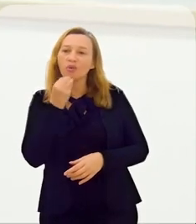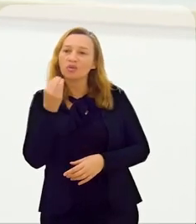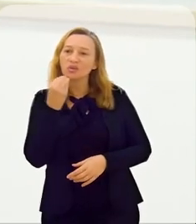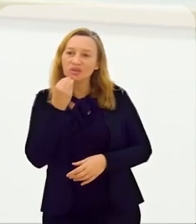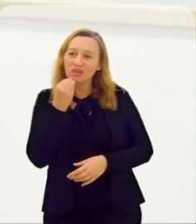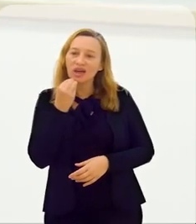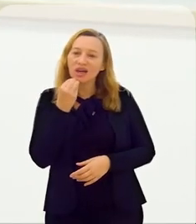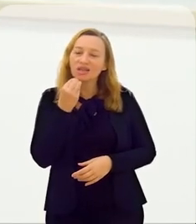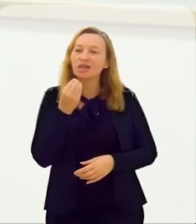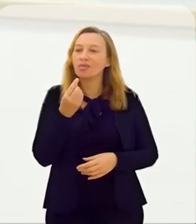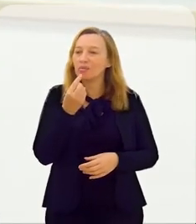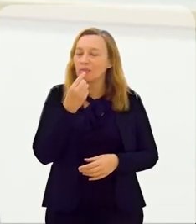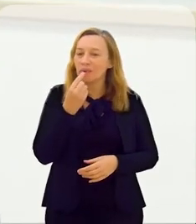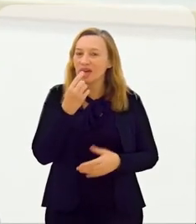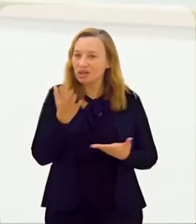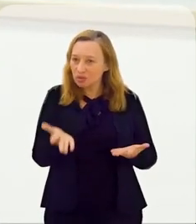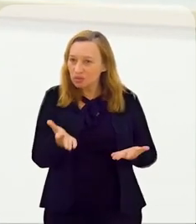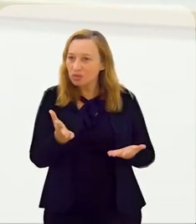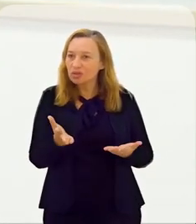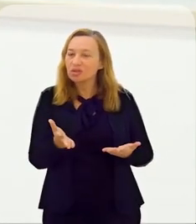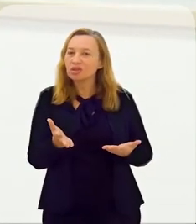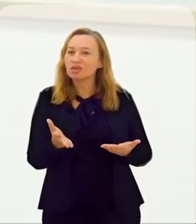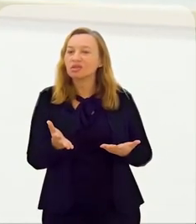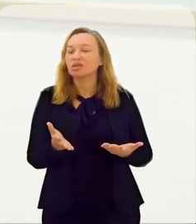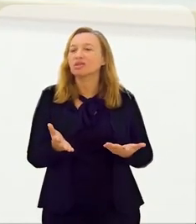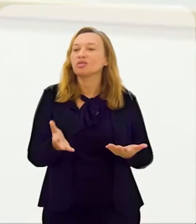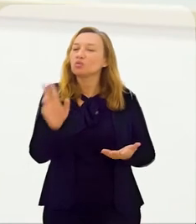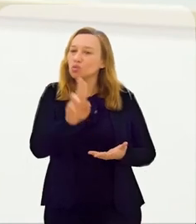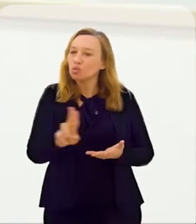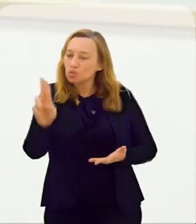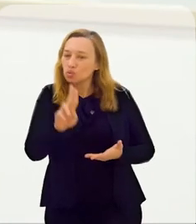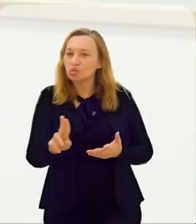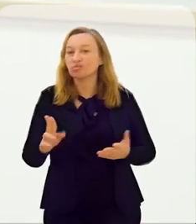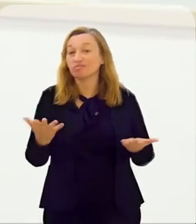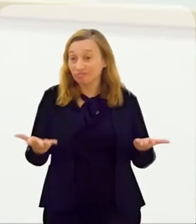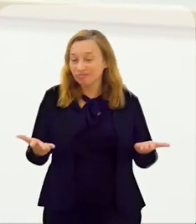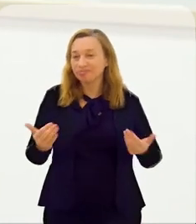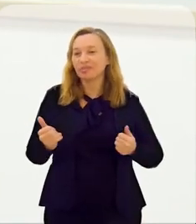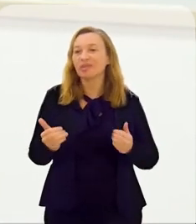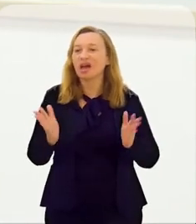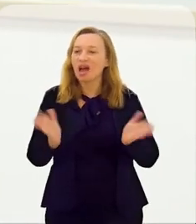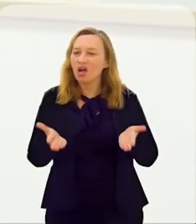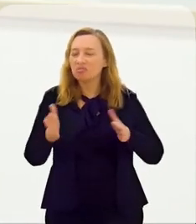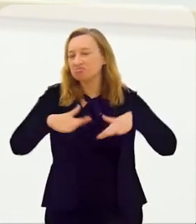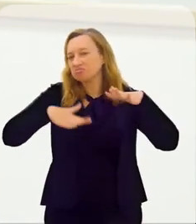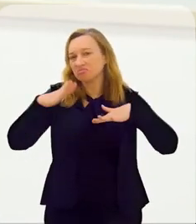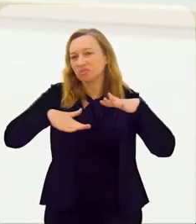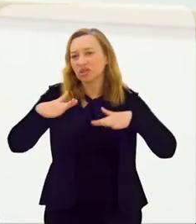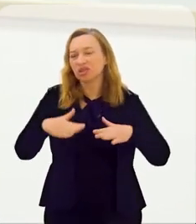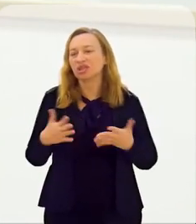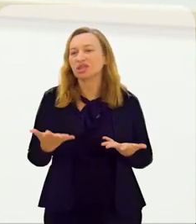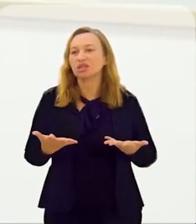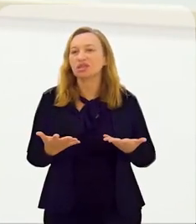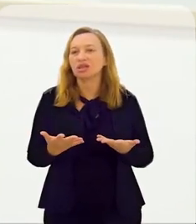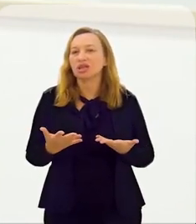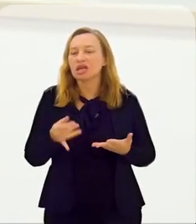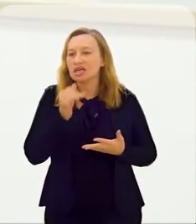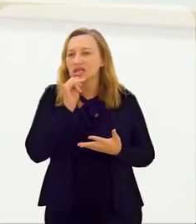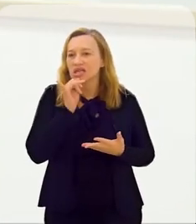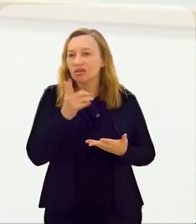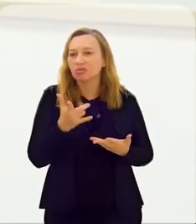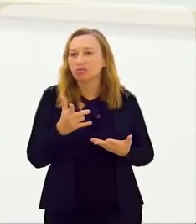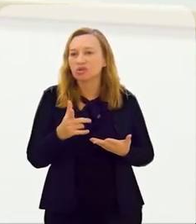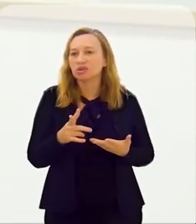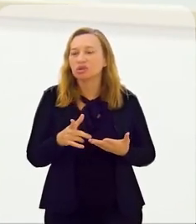conhece. E nós temos a oportunidade de estarmos bem próximos aqui e a gente está fazendo uso disso daí. Agora,